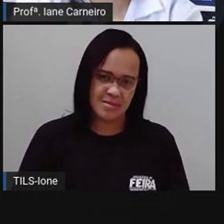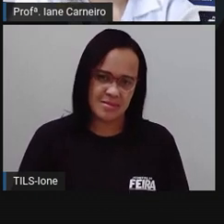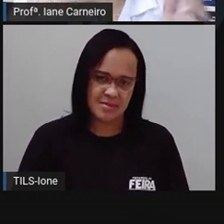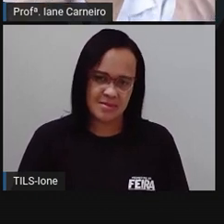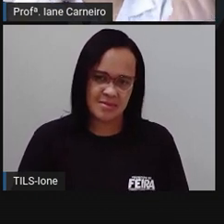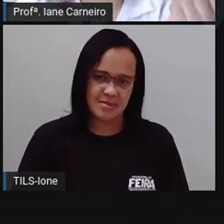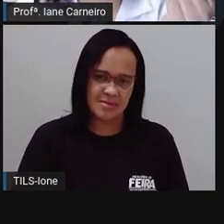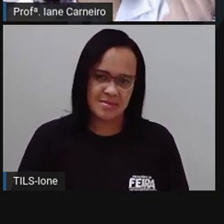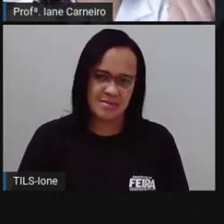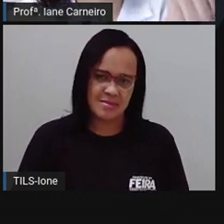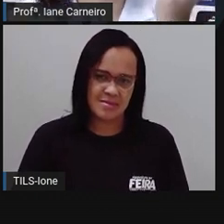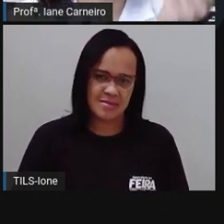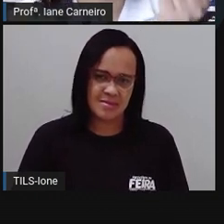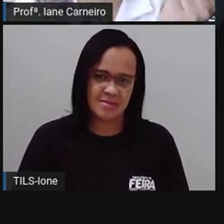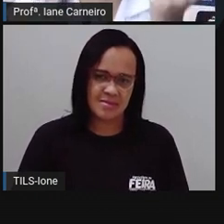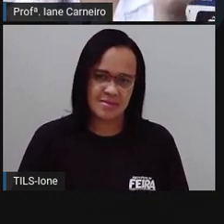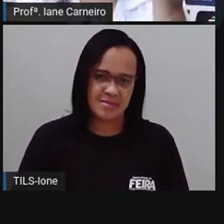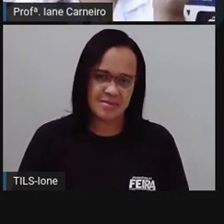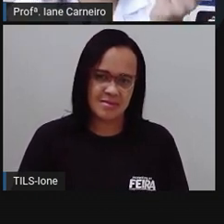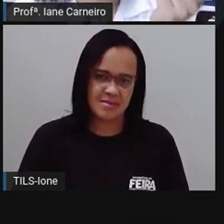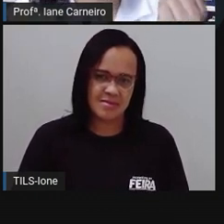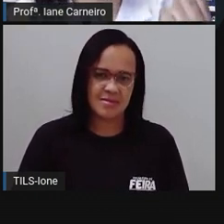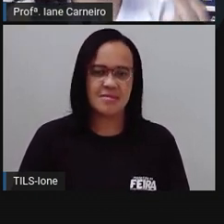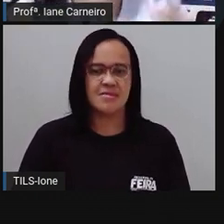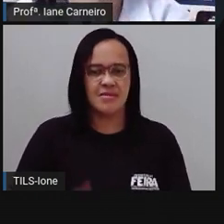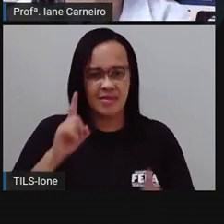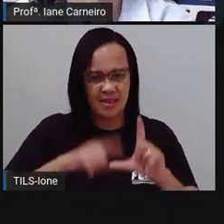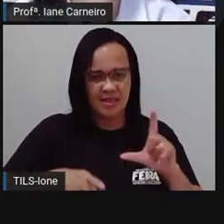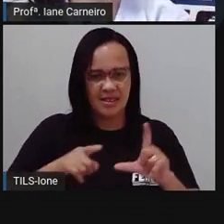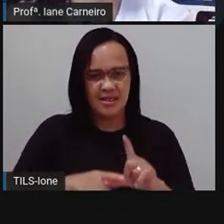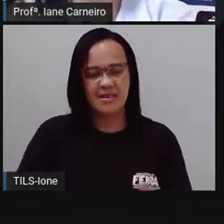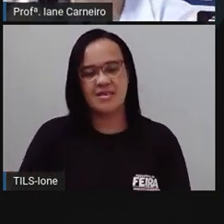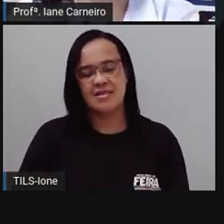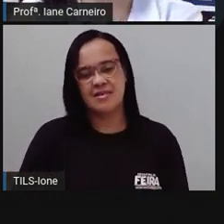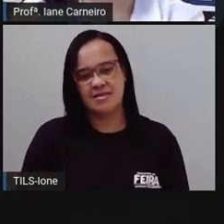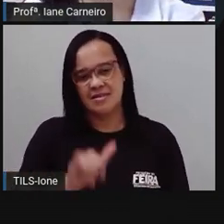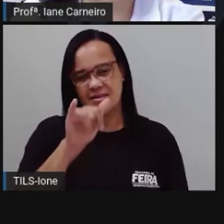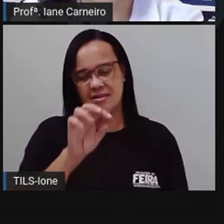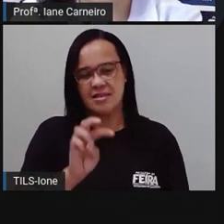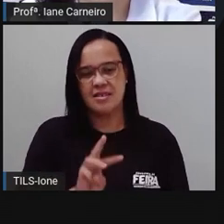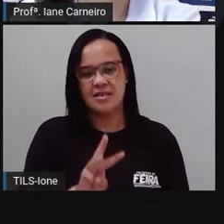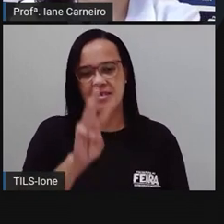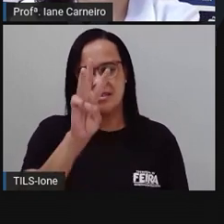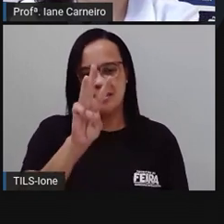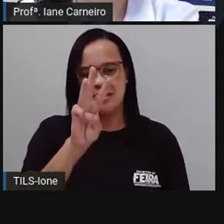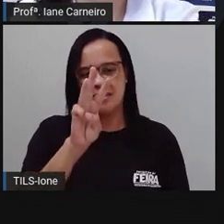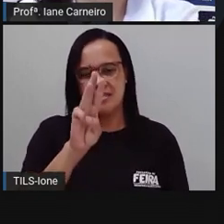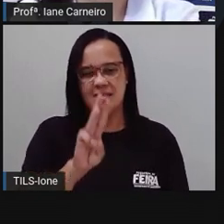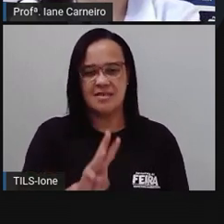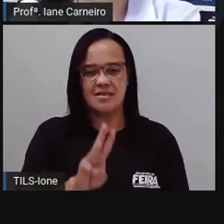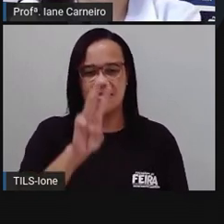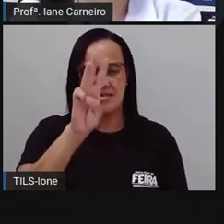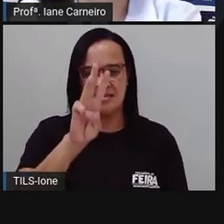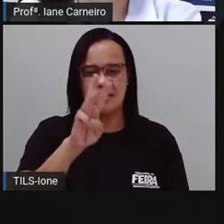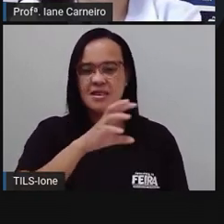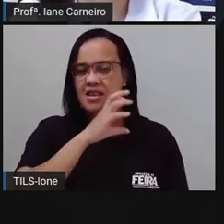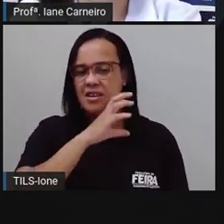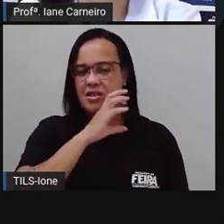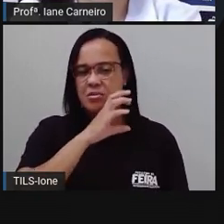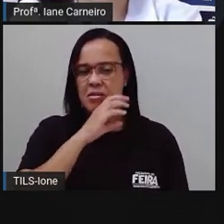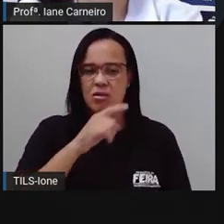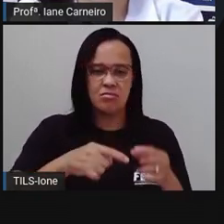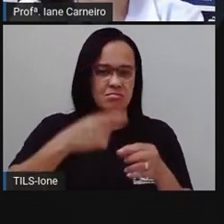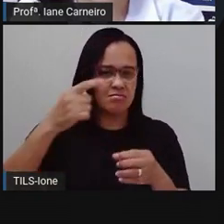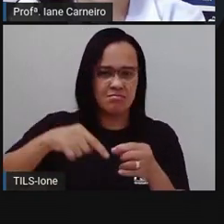A letra W de novo. Toda letra sai na letra W. Não tem a letra W. Nenhum nome desses animais do poema tem a letra